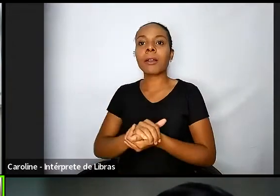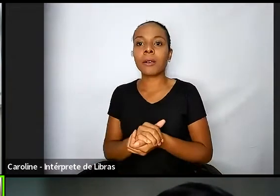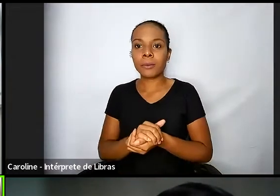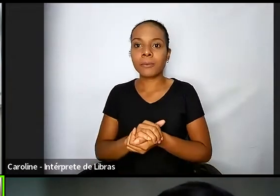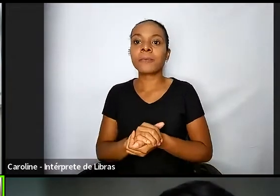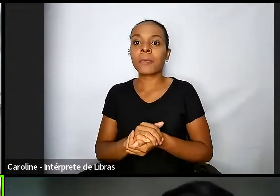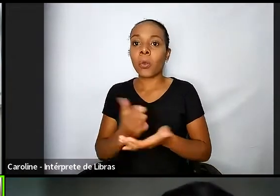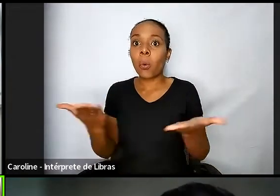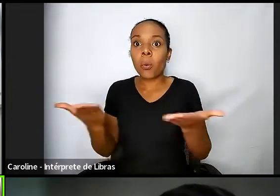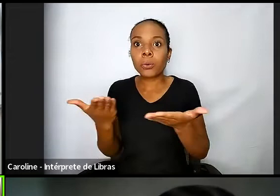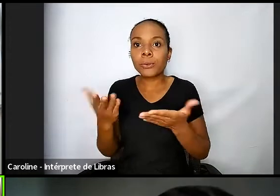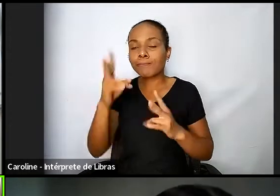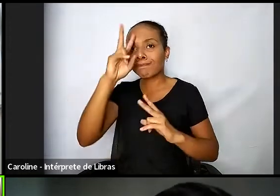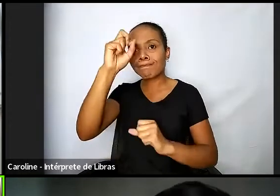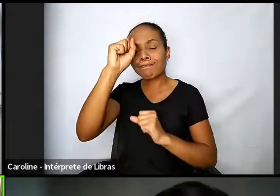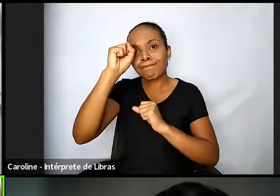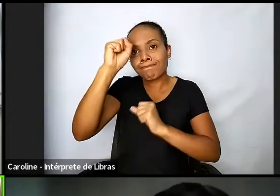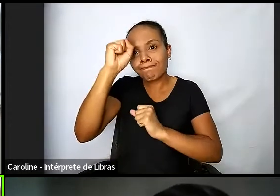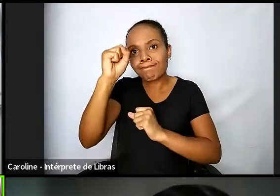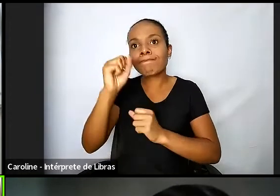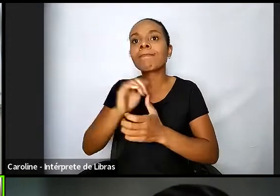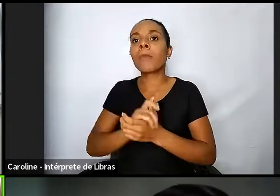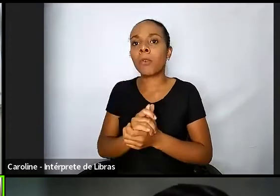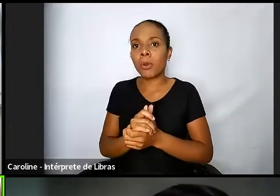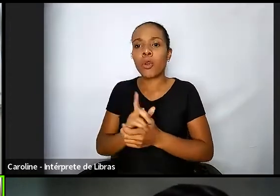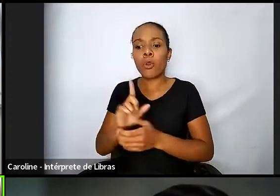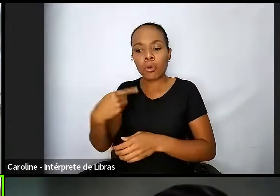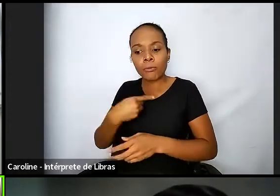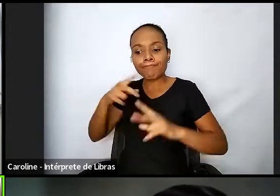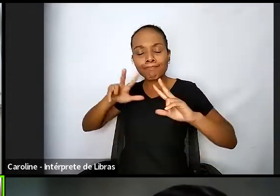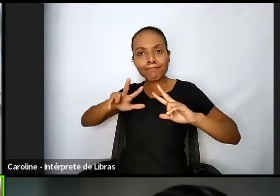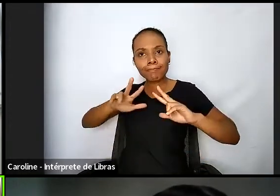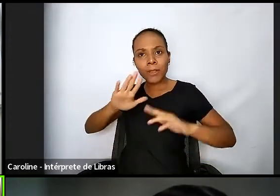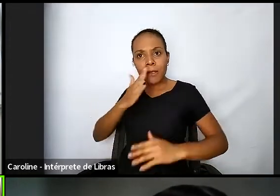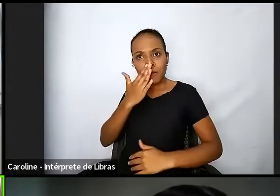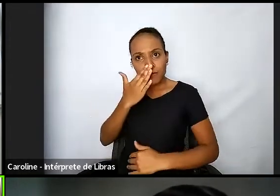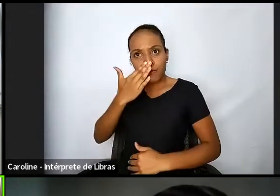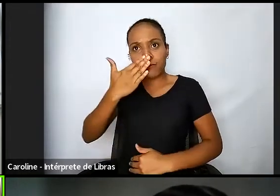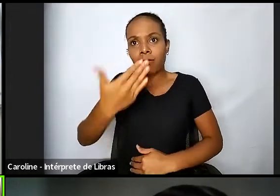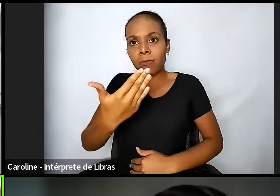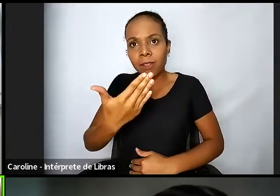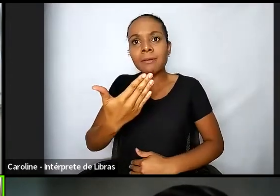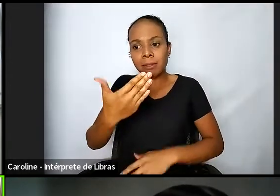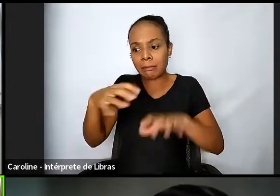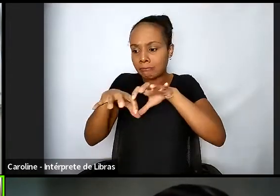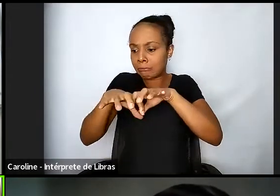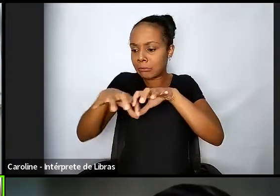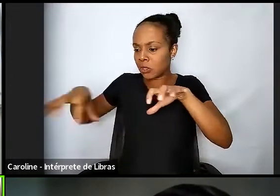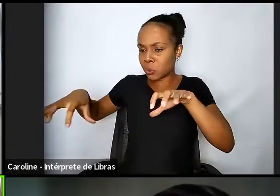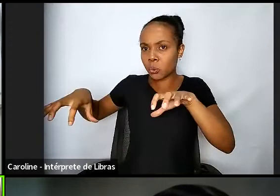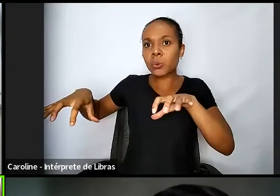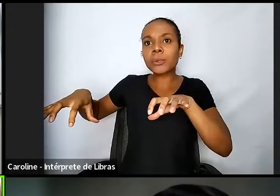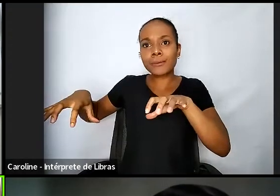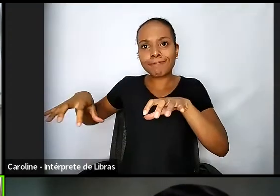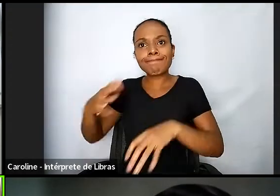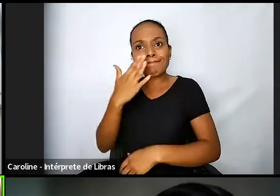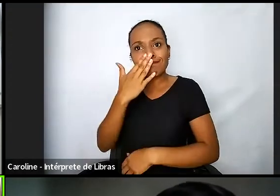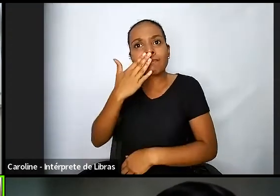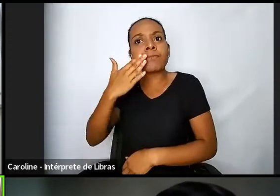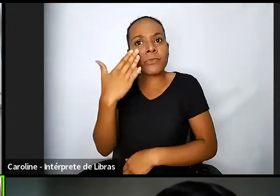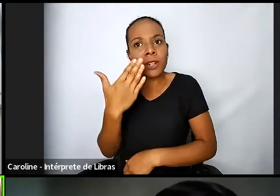para enfrentar essa exclusão da quarta revolução né e das ondas tecnológicas